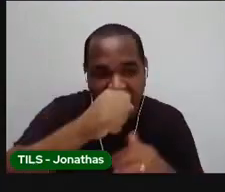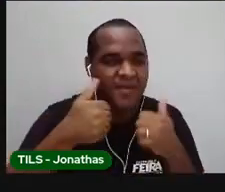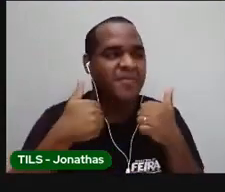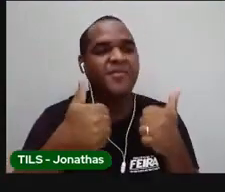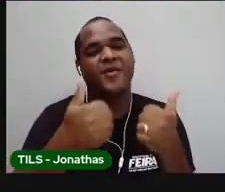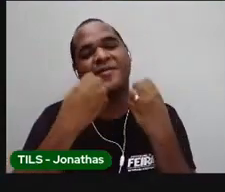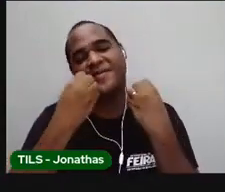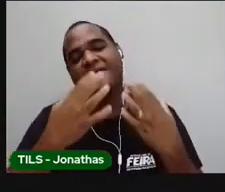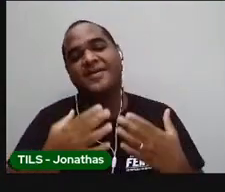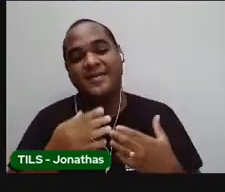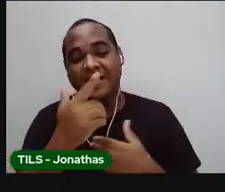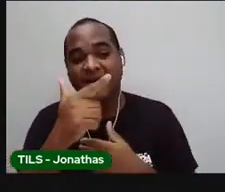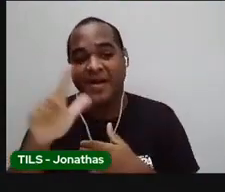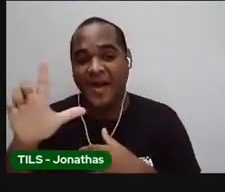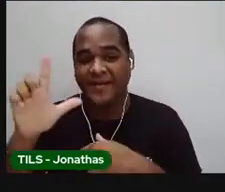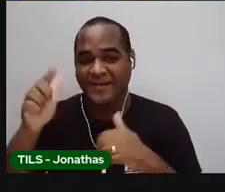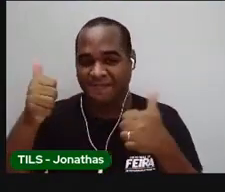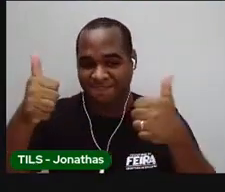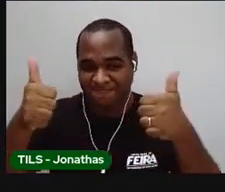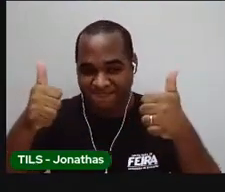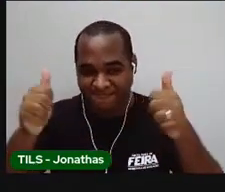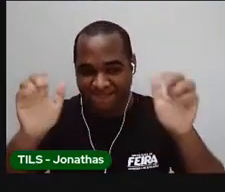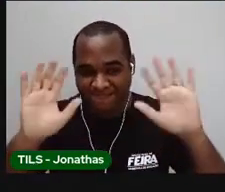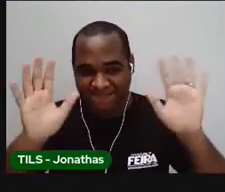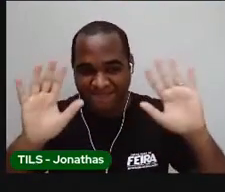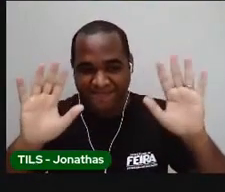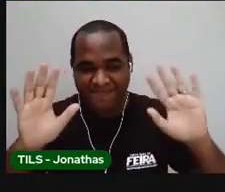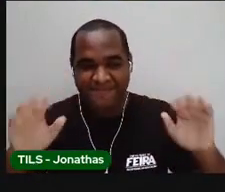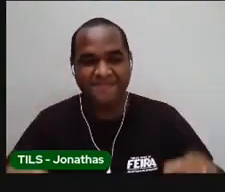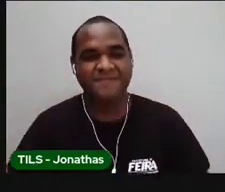percurso. Até a próxima aula. Tchau. Tchau. Tchau. Tchau.